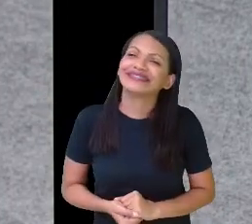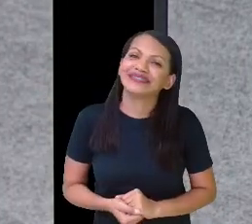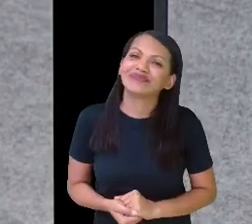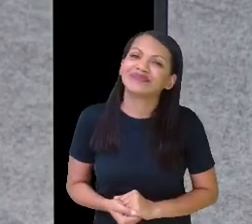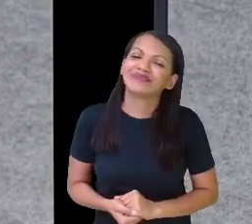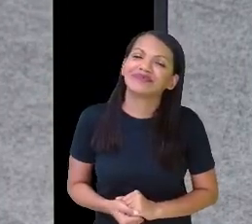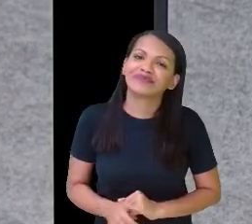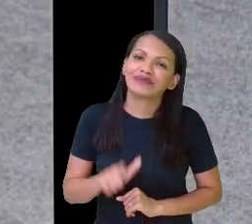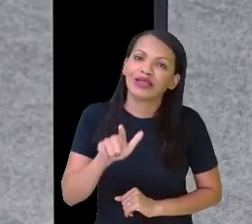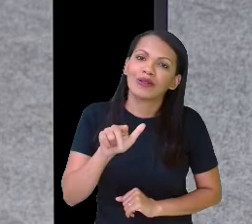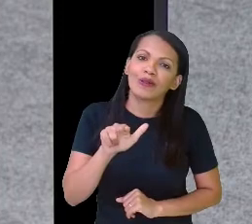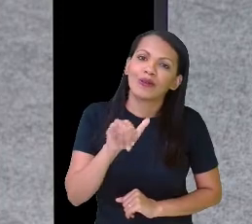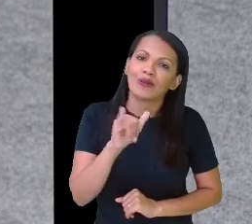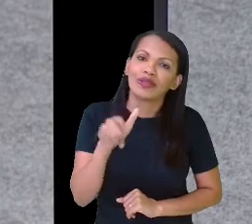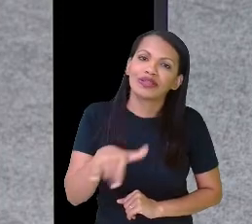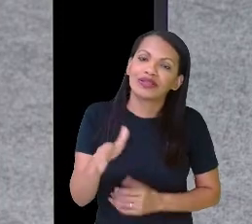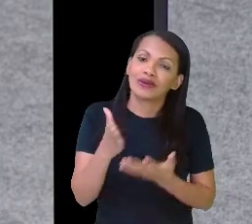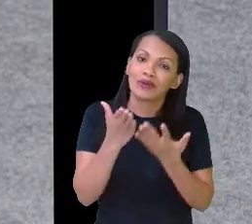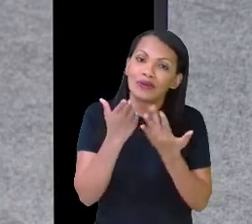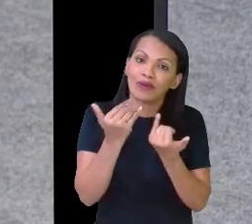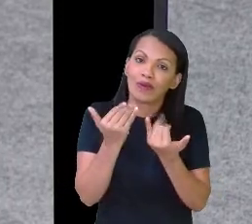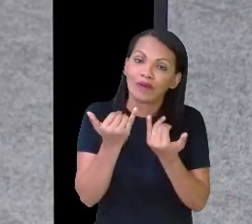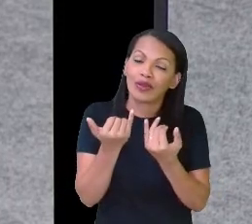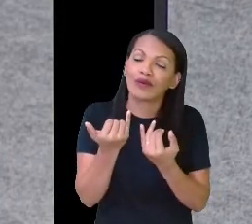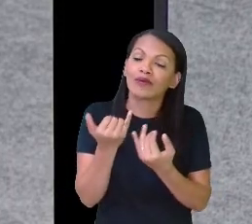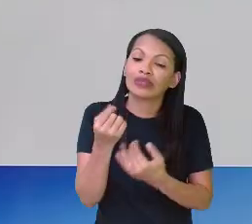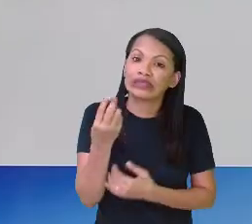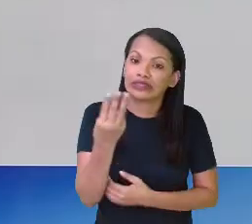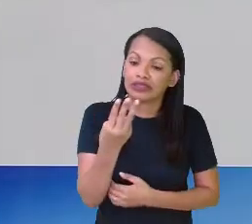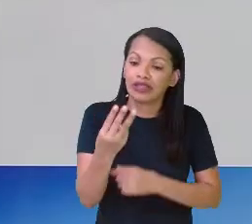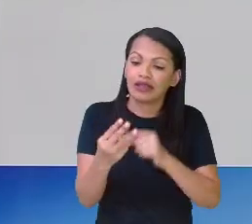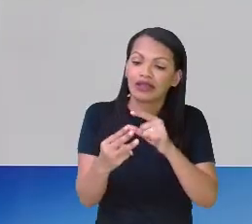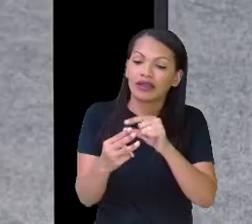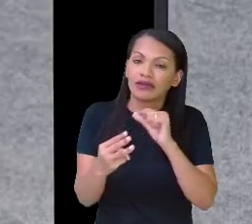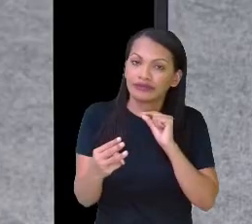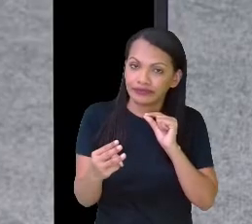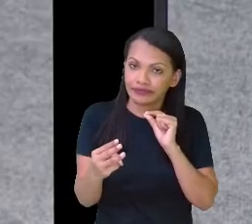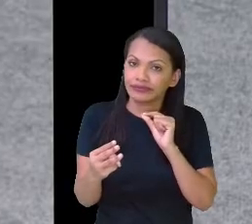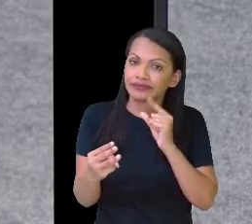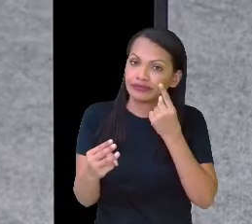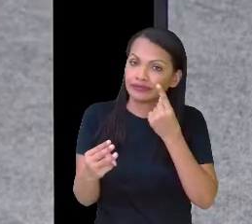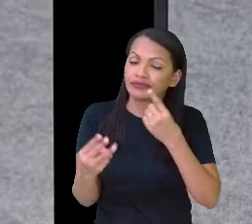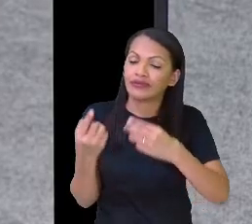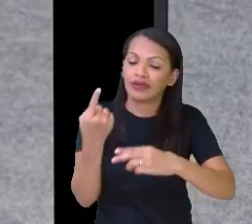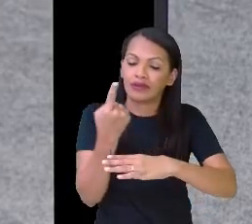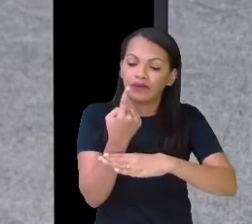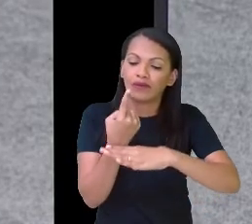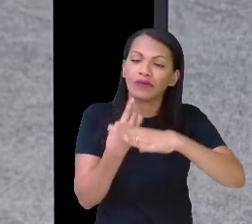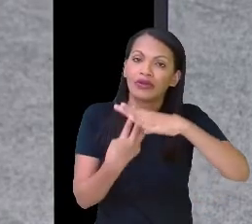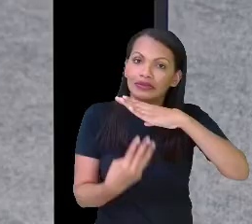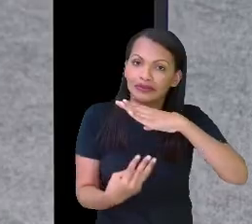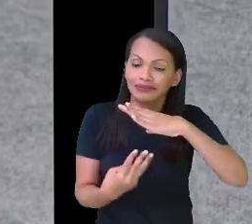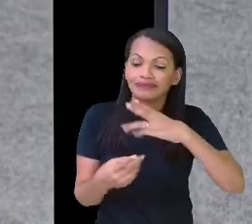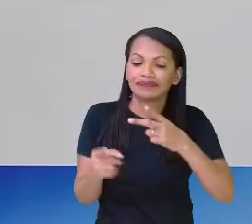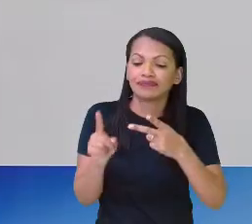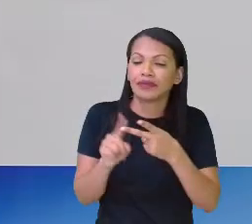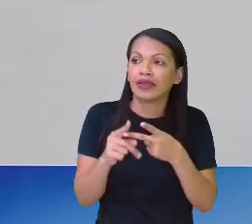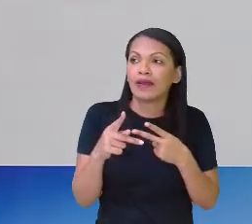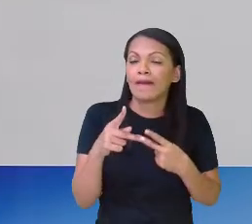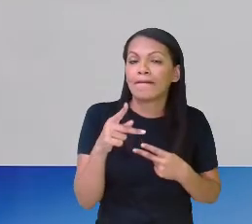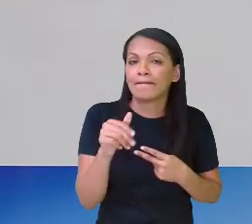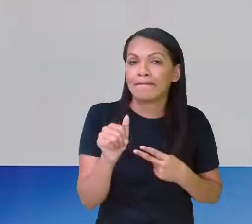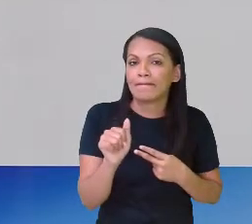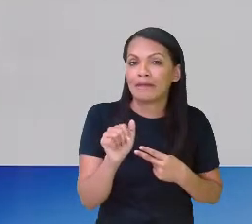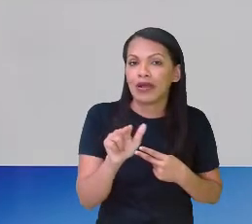Luiz comeu uma parte das três. Paulo comeu duas partes das seis que ele dividiu. Ele